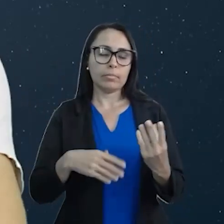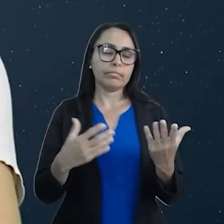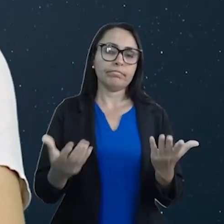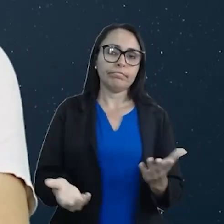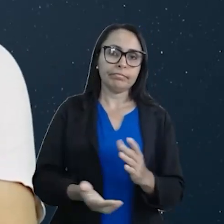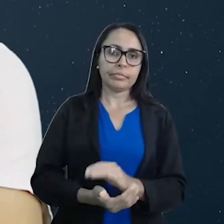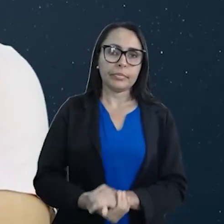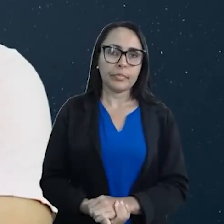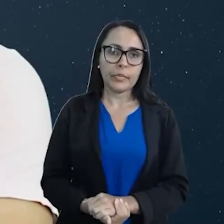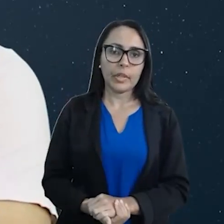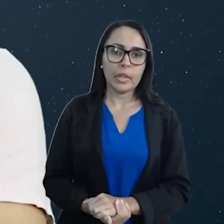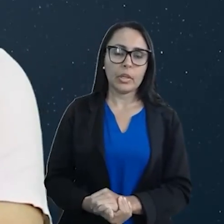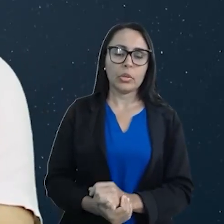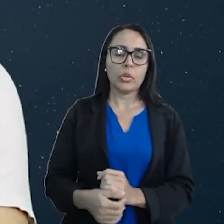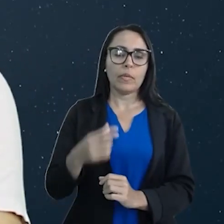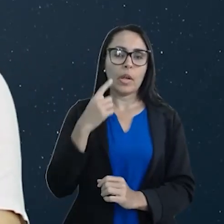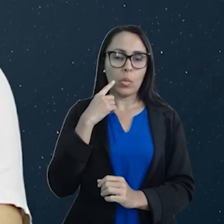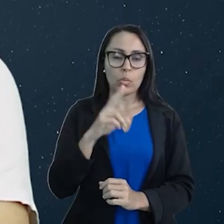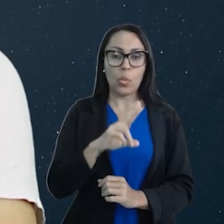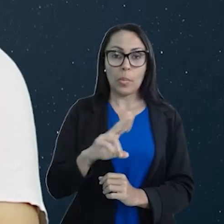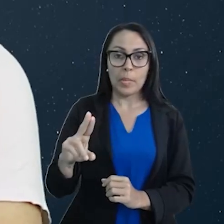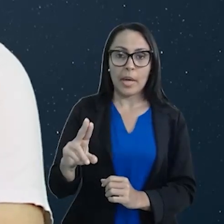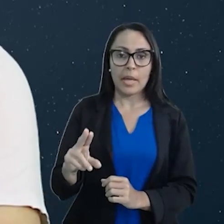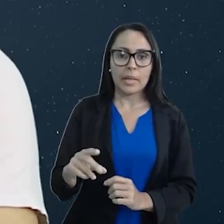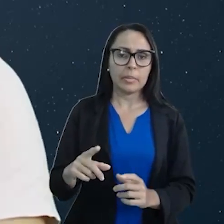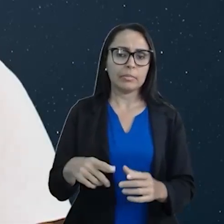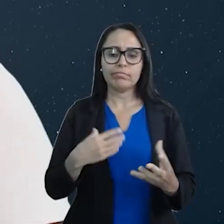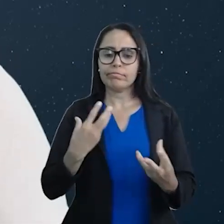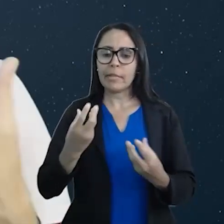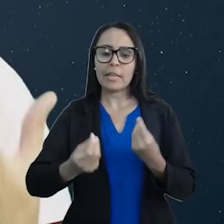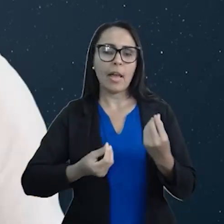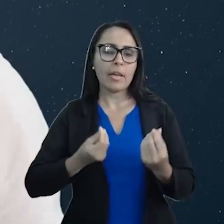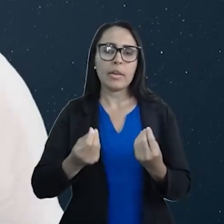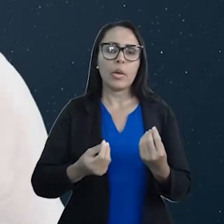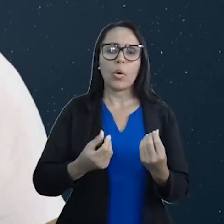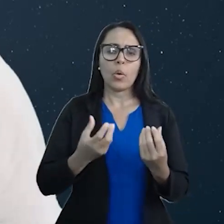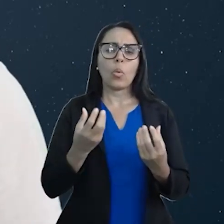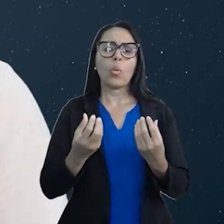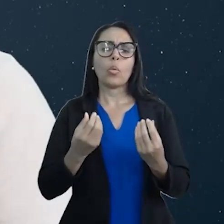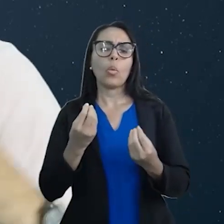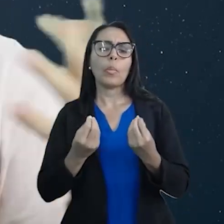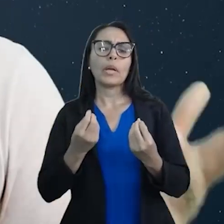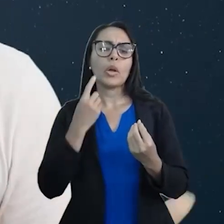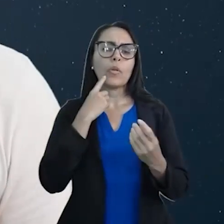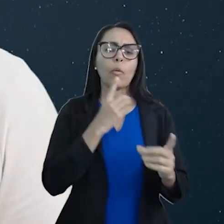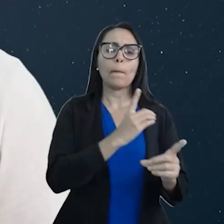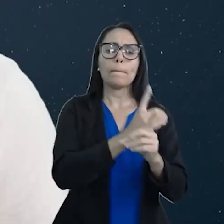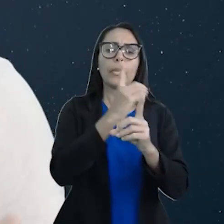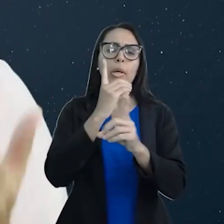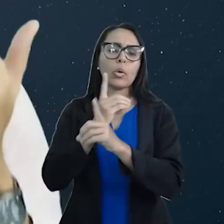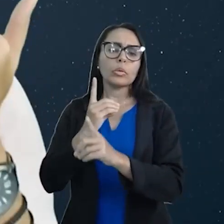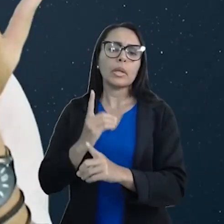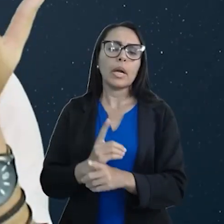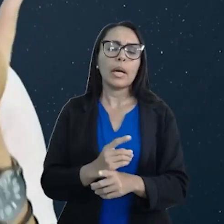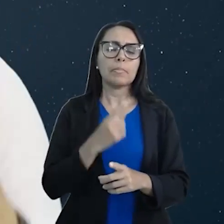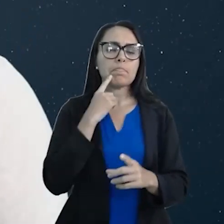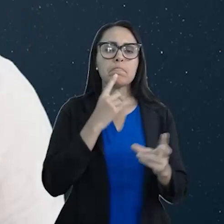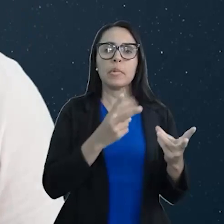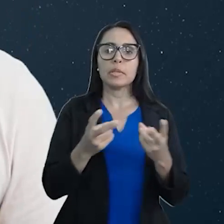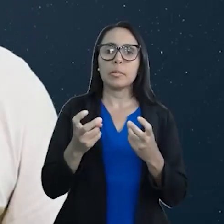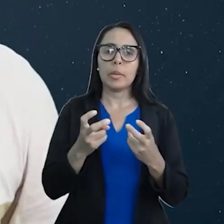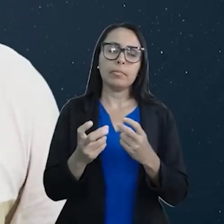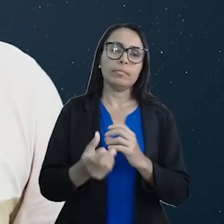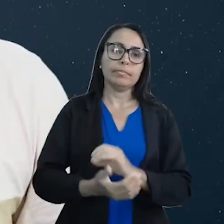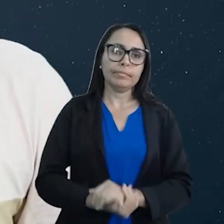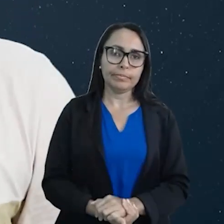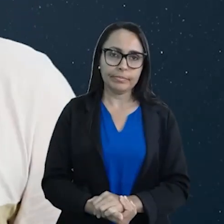Francisco, tá bom. Tu falasse os nomes para mim, mas... E aí? Como é que eu vou identificar? Como é que eu vou saber isso? Vem